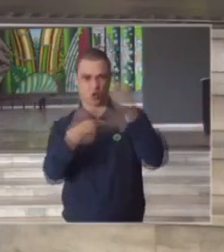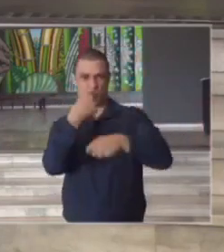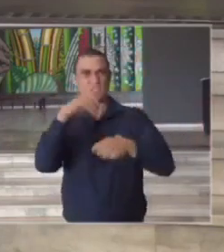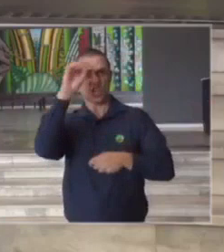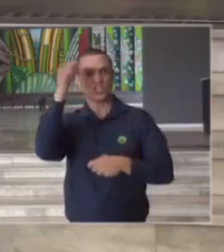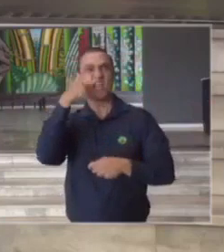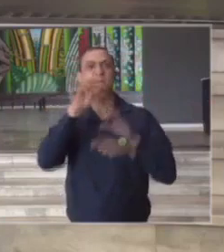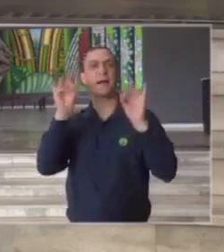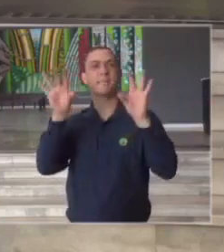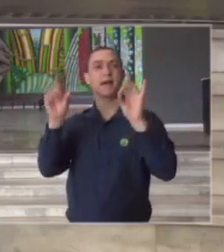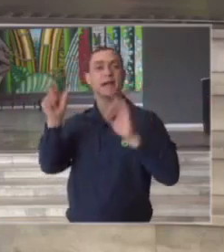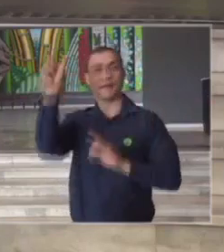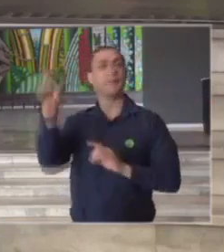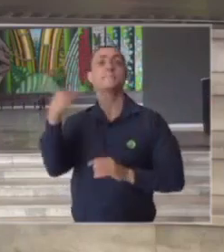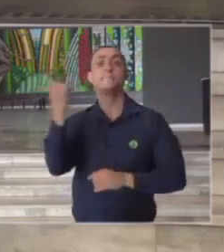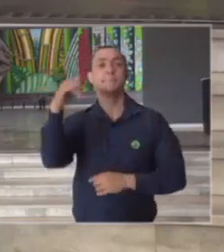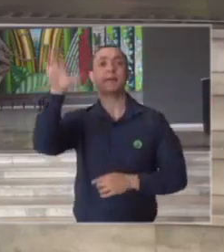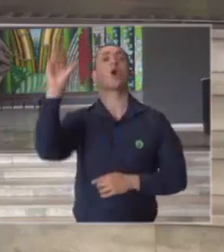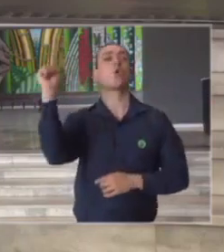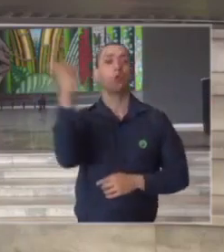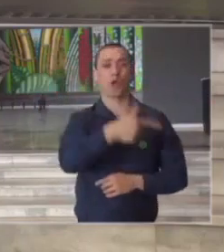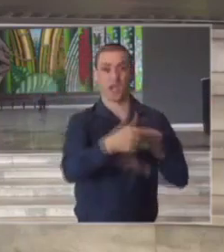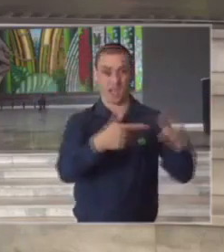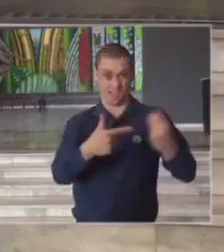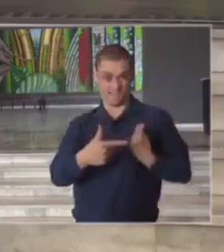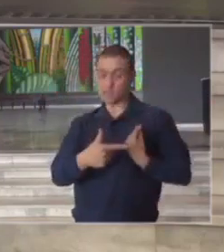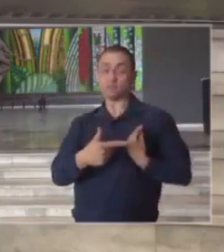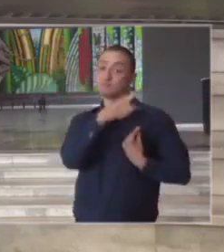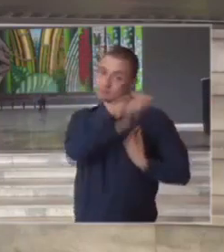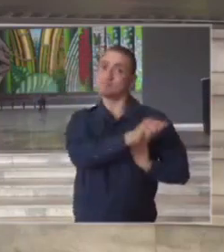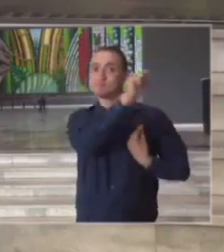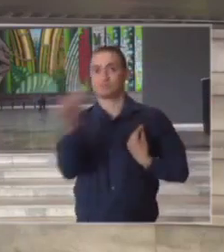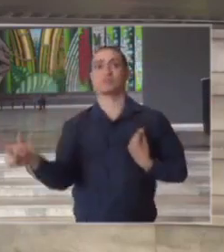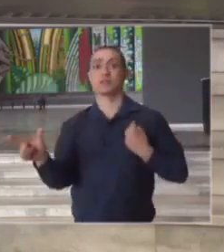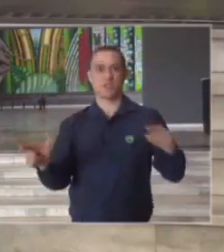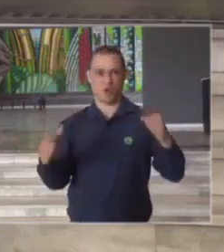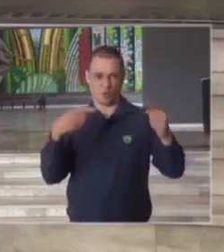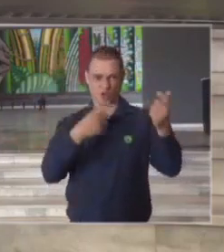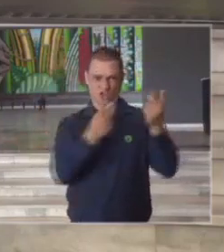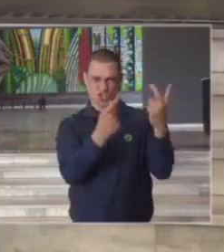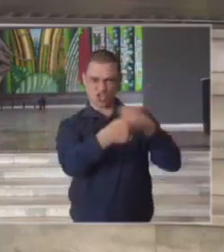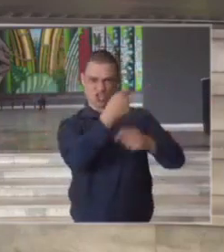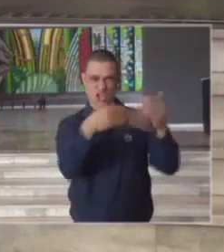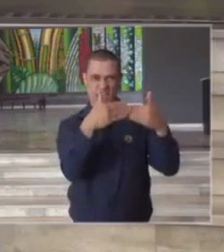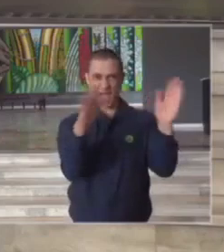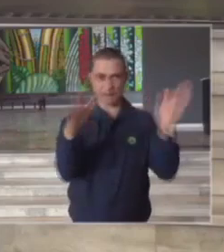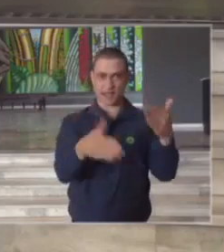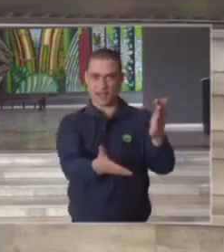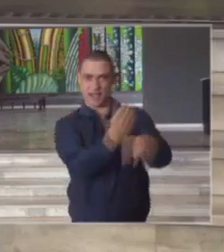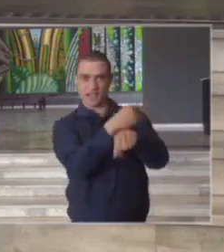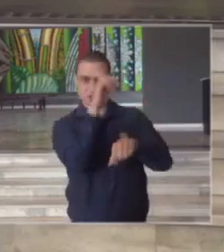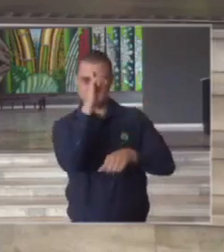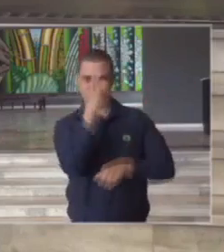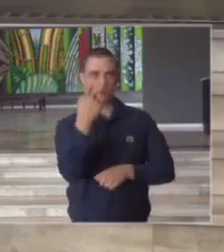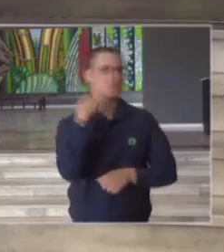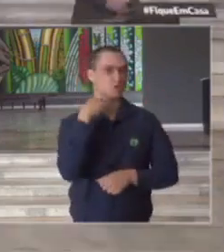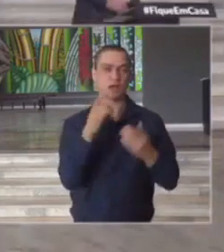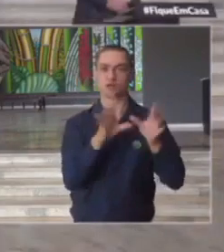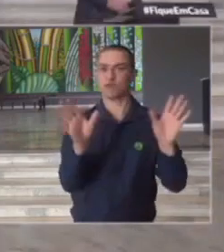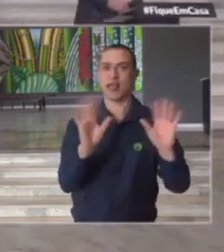das mães é a proteção da vida então não há nenhuma possibilidade de reabertura de comércio por conta desse feriado primeiro de maio